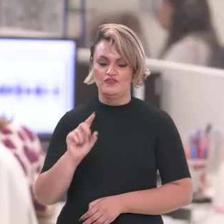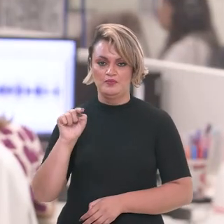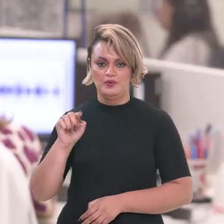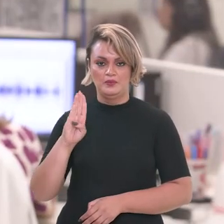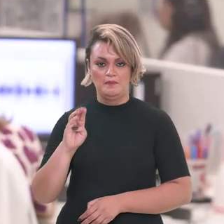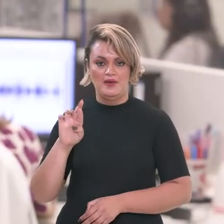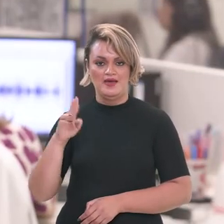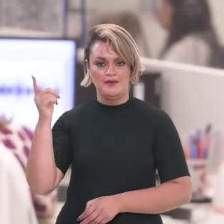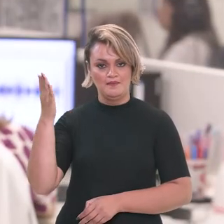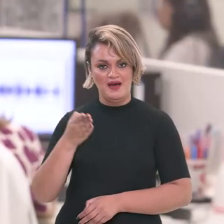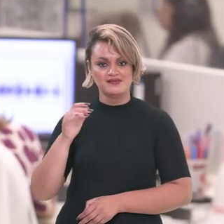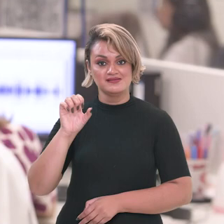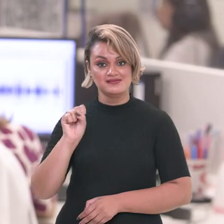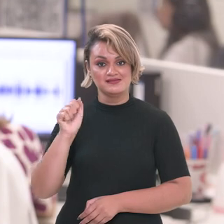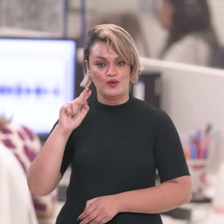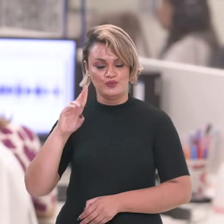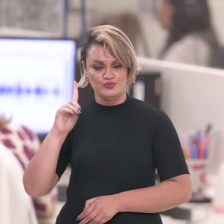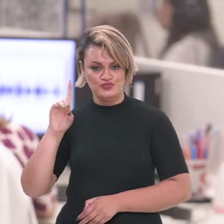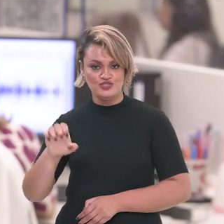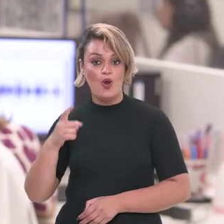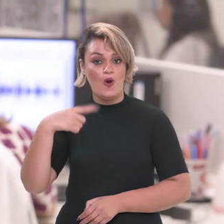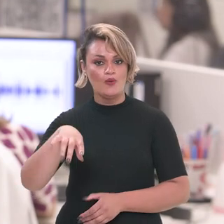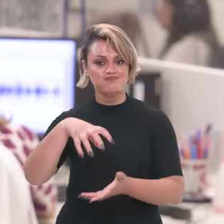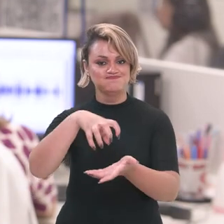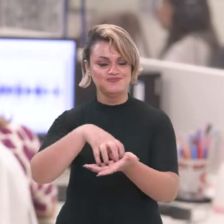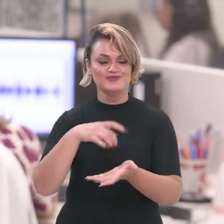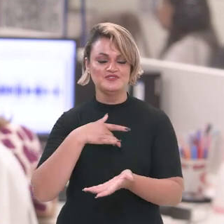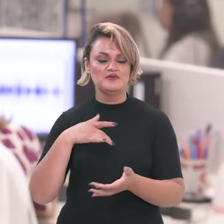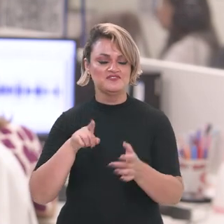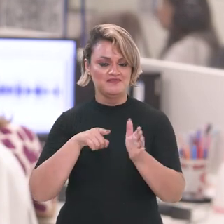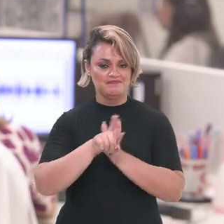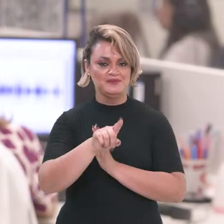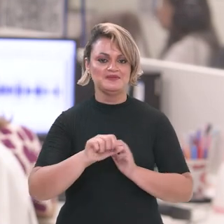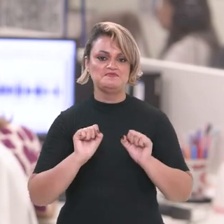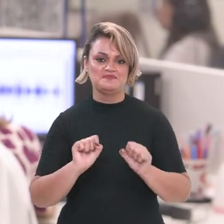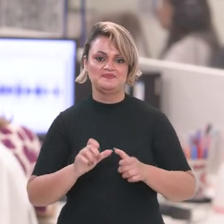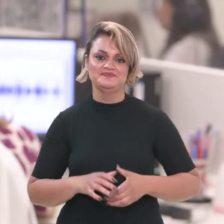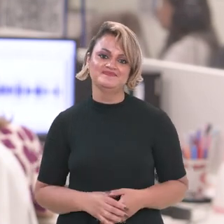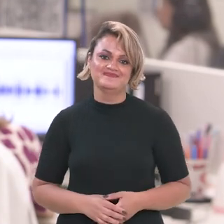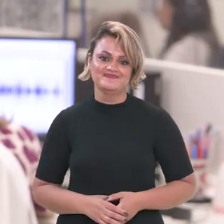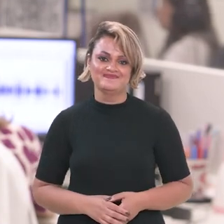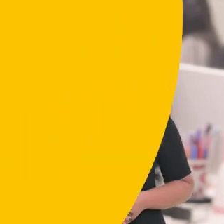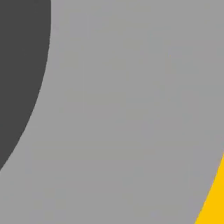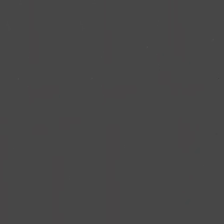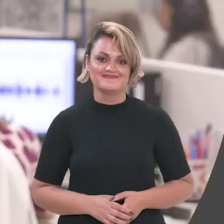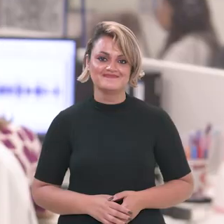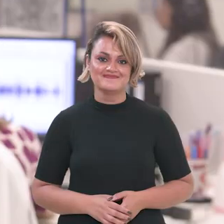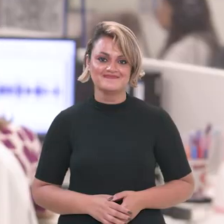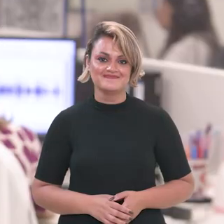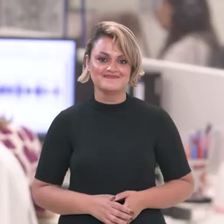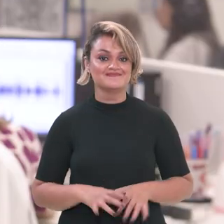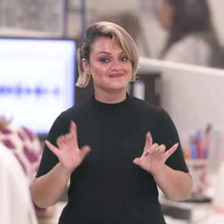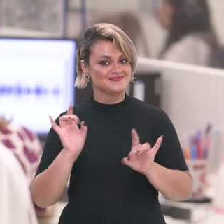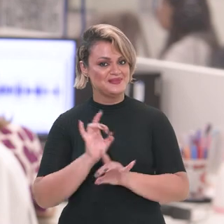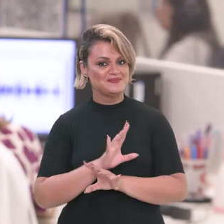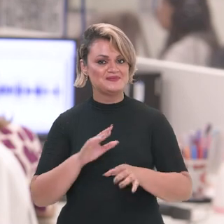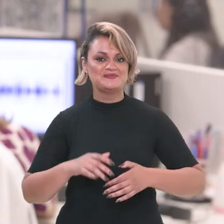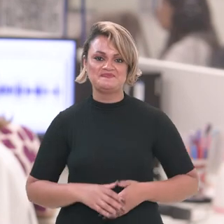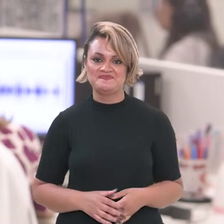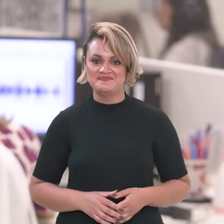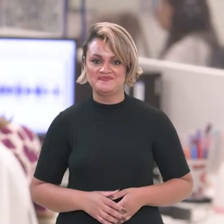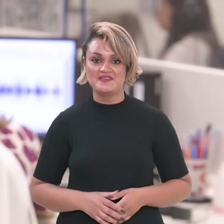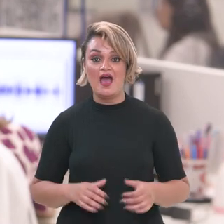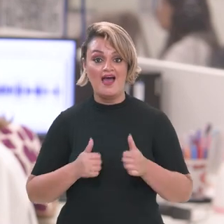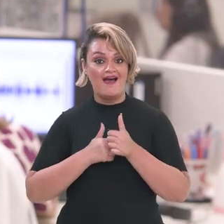acesse gov.br barra saúde ou procure a unidade básica mais próxima de você. E o ponto gov de